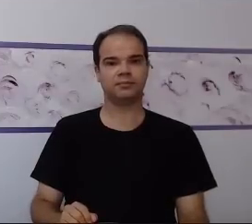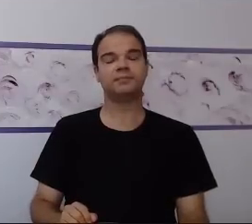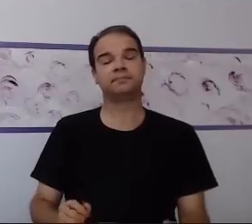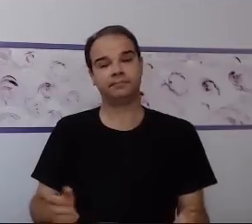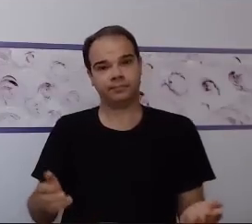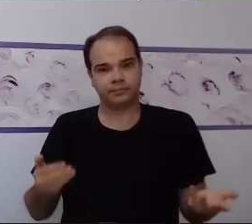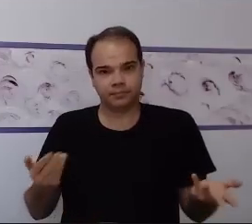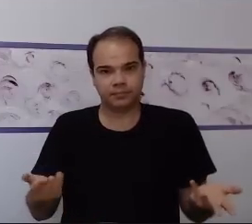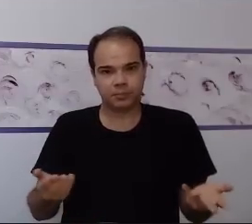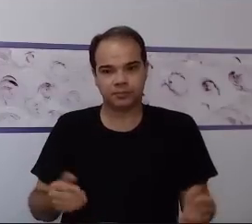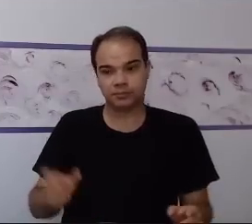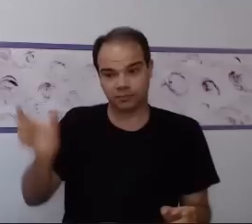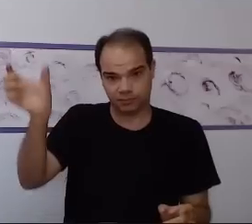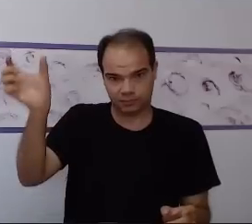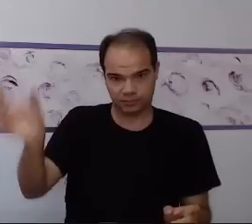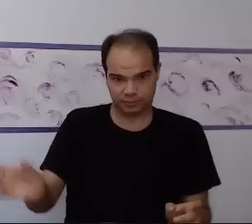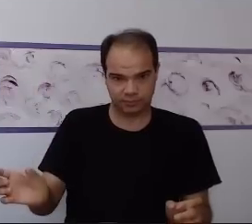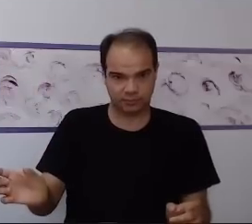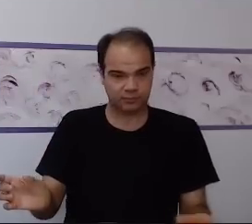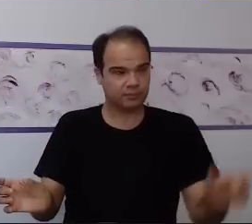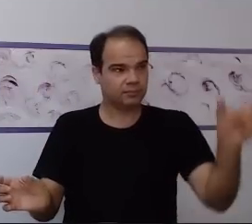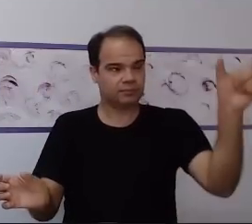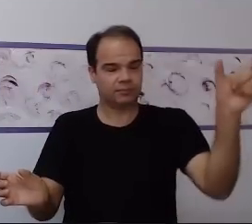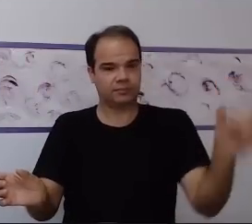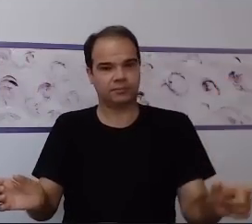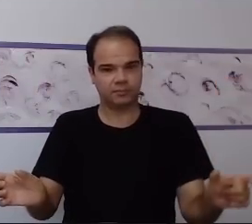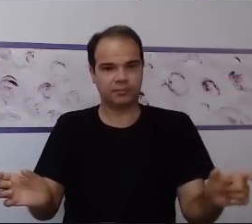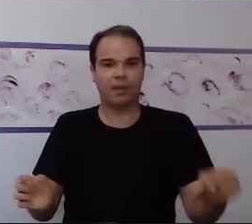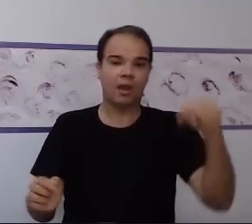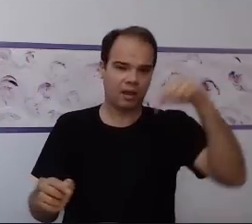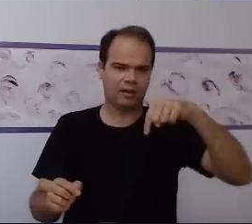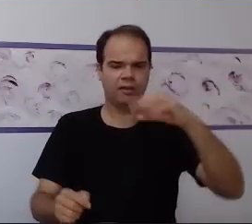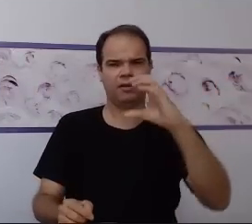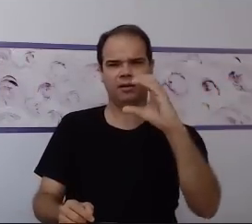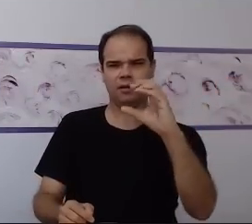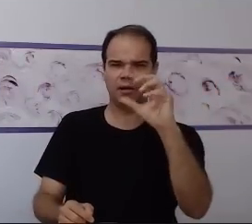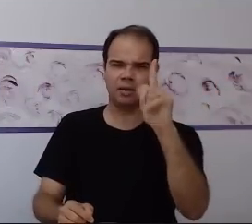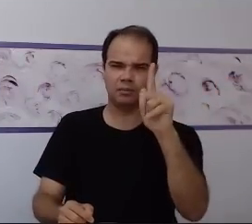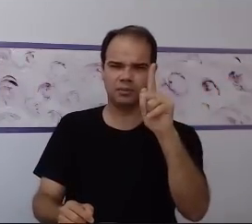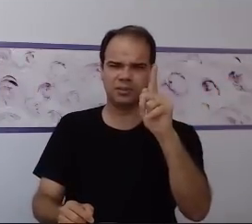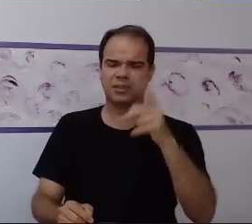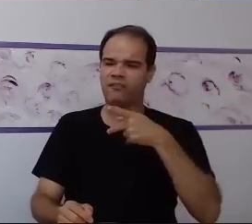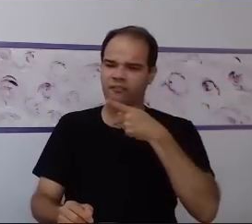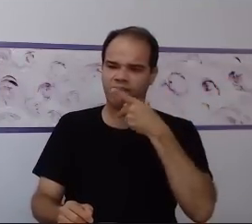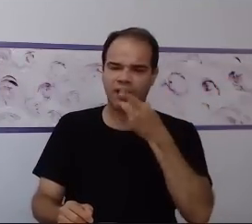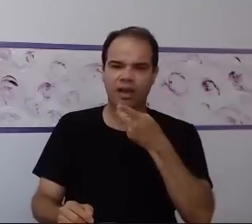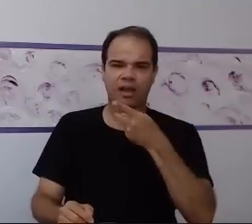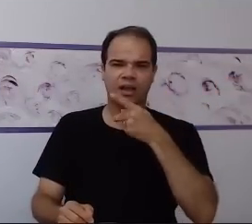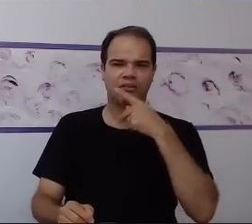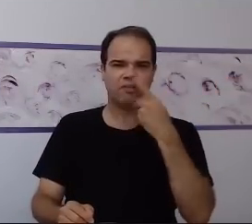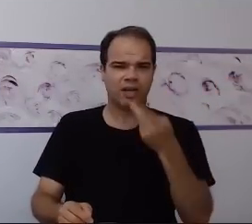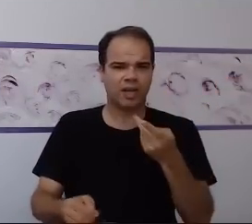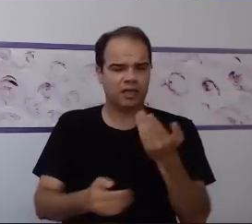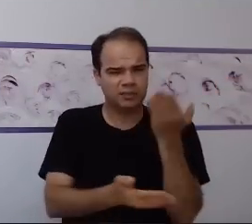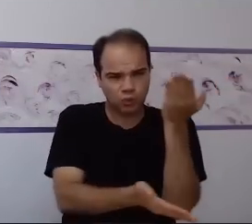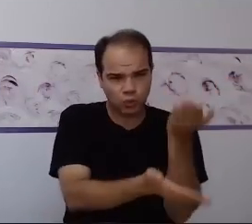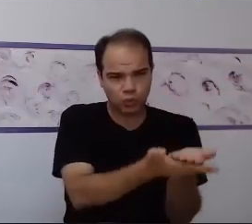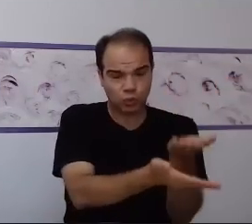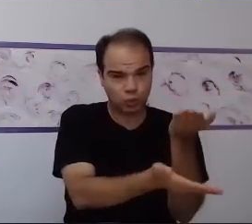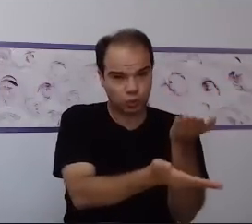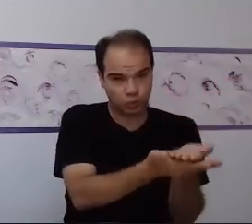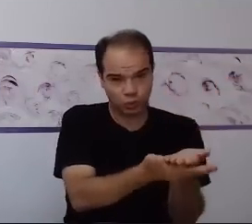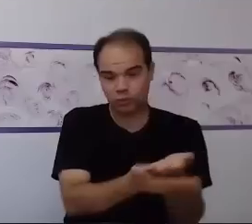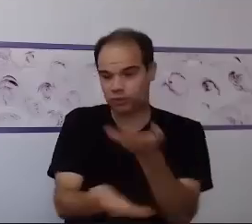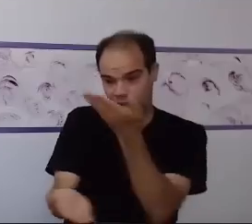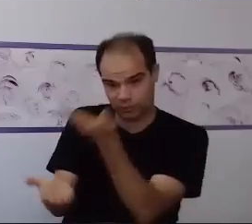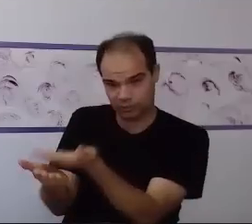a gente sempre prega, e aqui na rede municipal de Campo Grande a gente sempre fala sobre isso, a gente tem estudado muito sobre isso. A